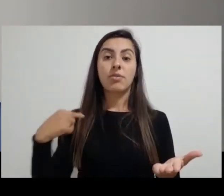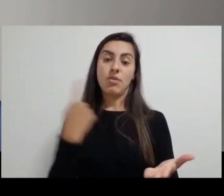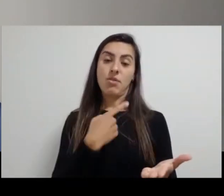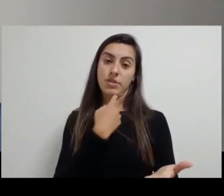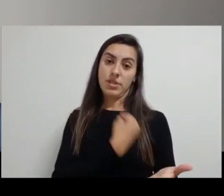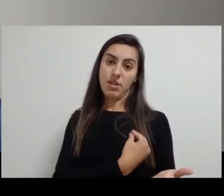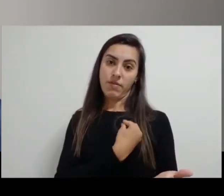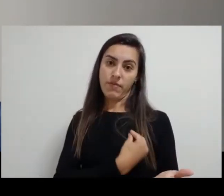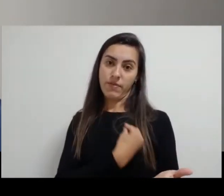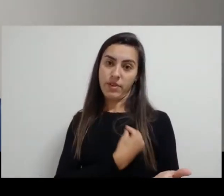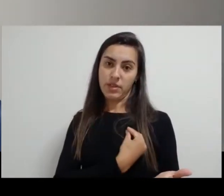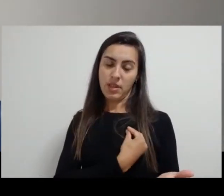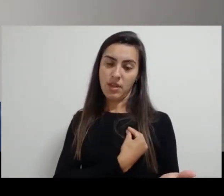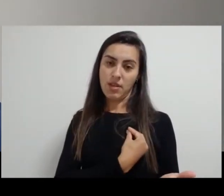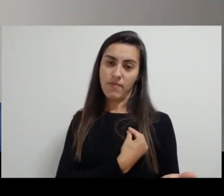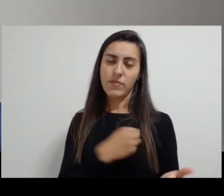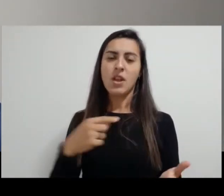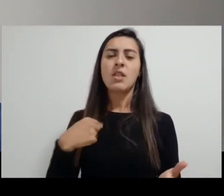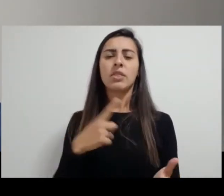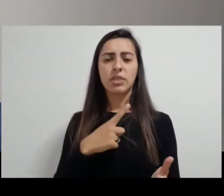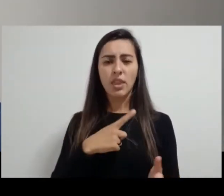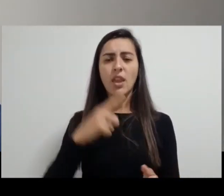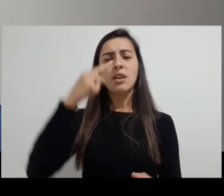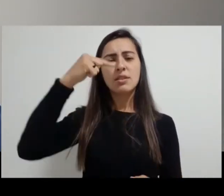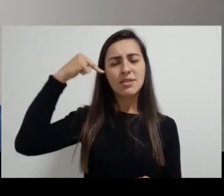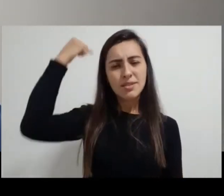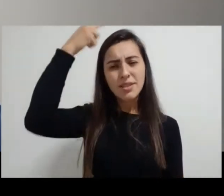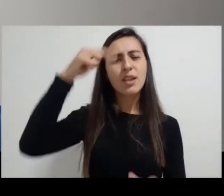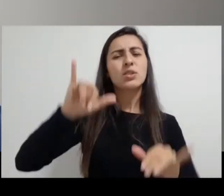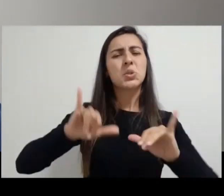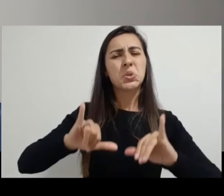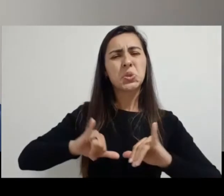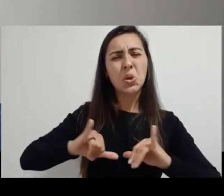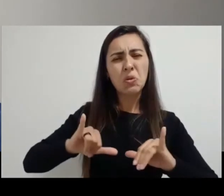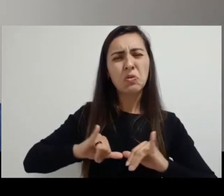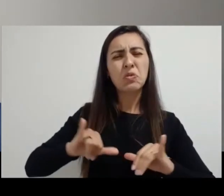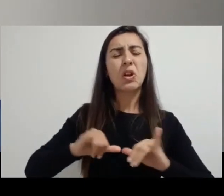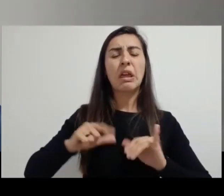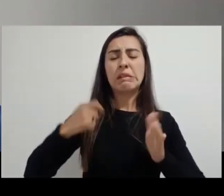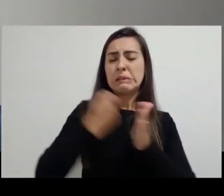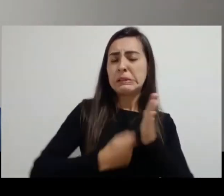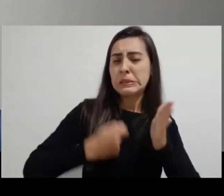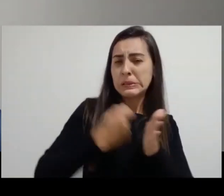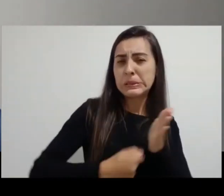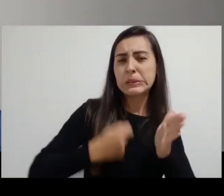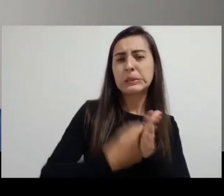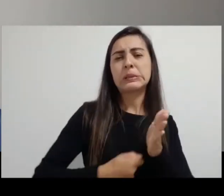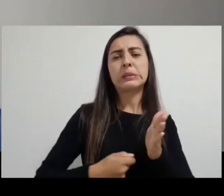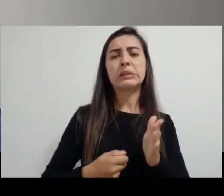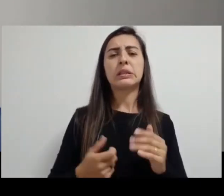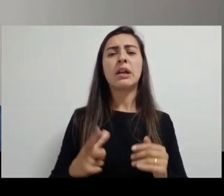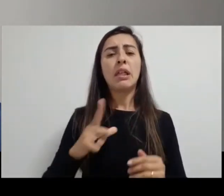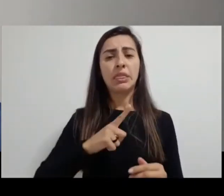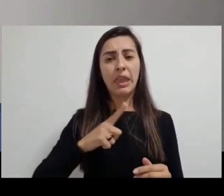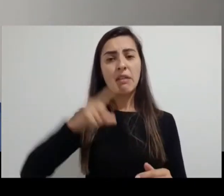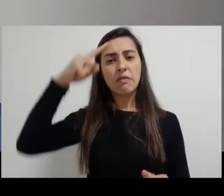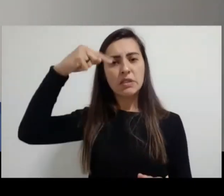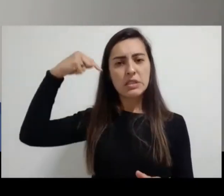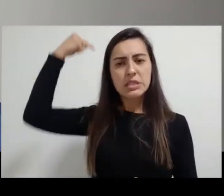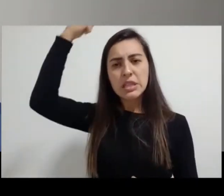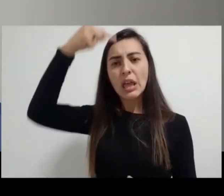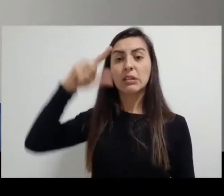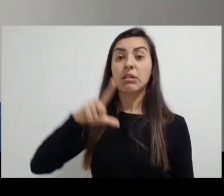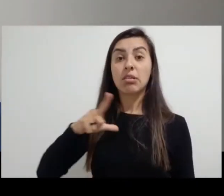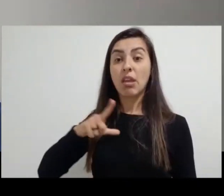vida. Então, encontramos santos que sofreram perseguições, encontramos também santos que tiveram